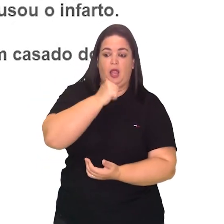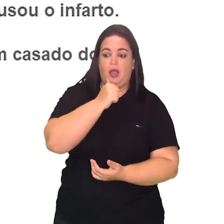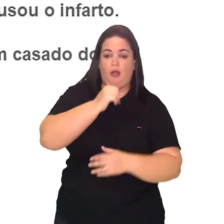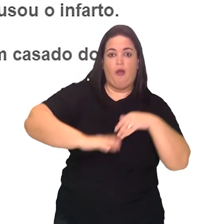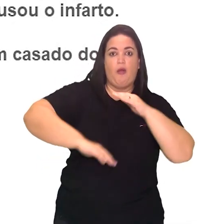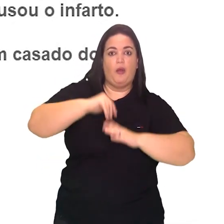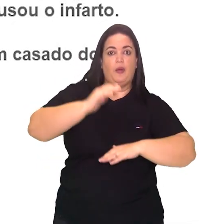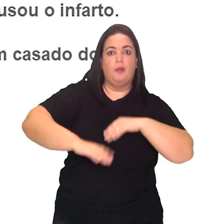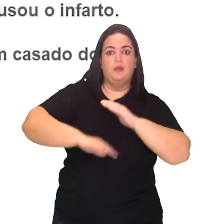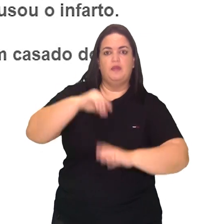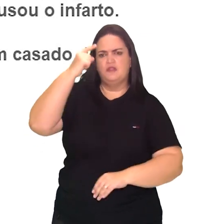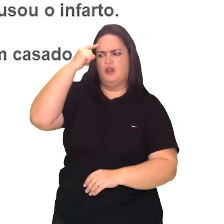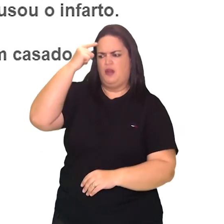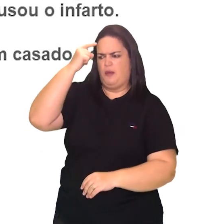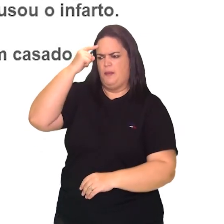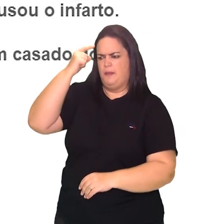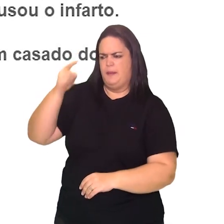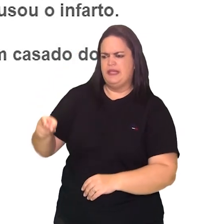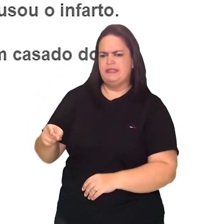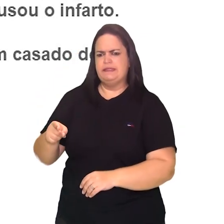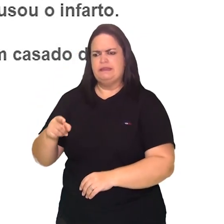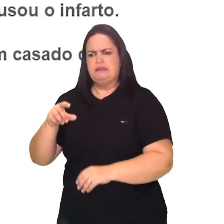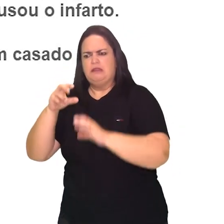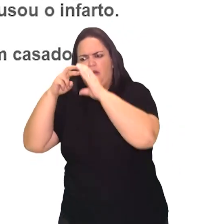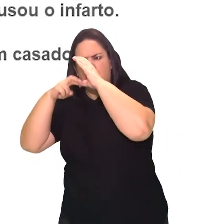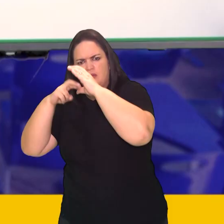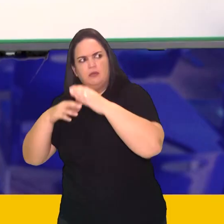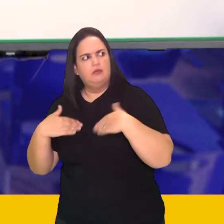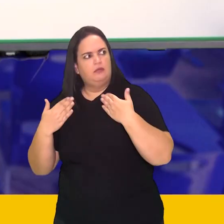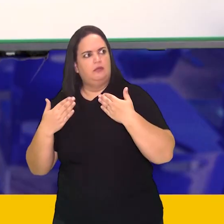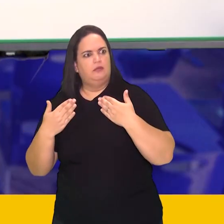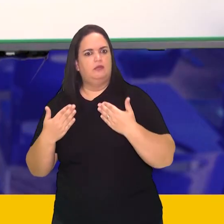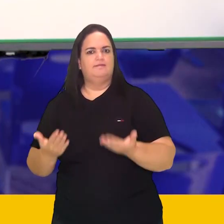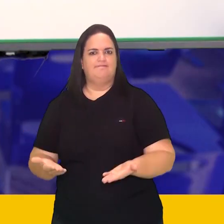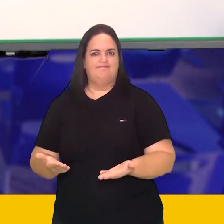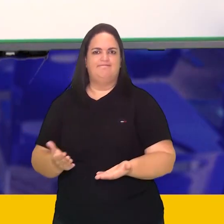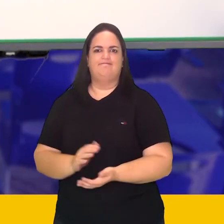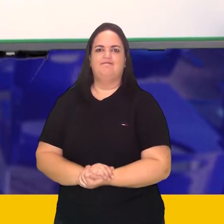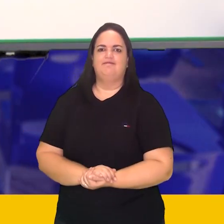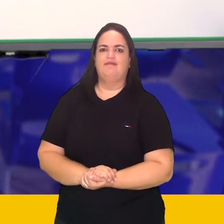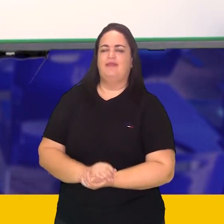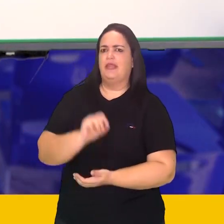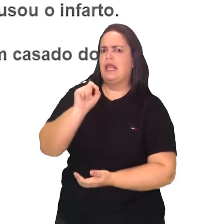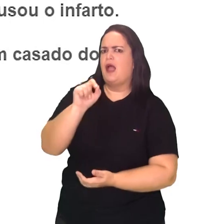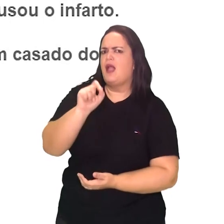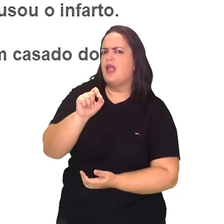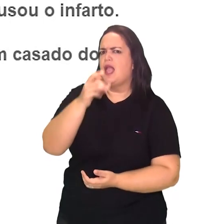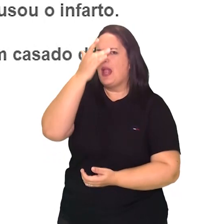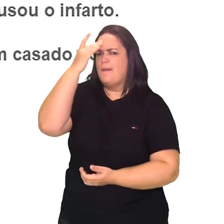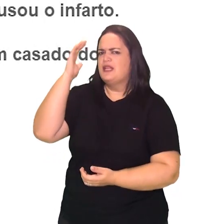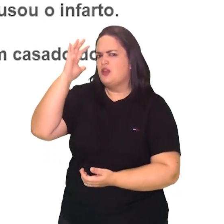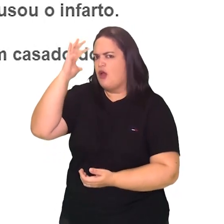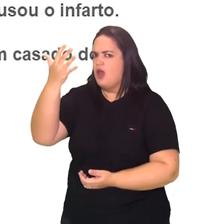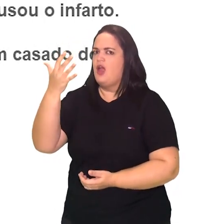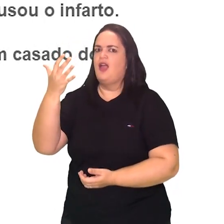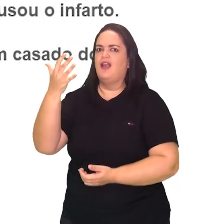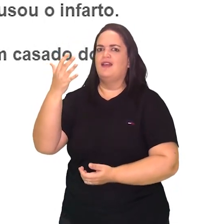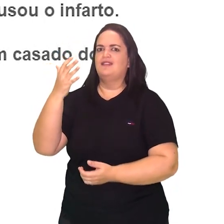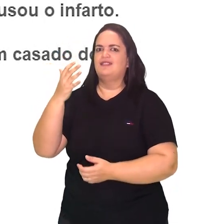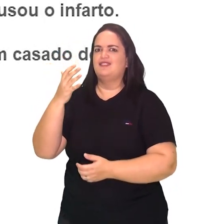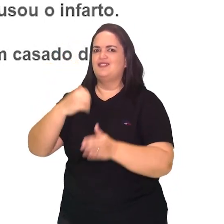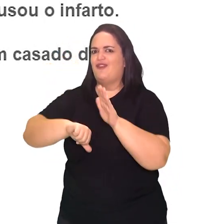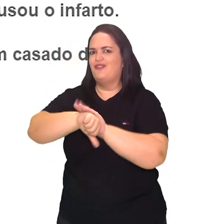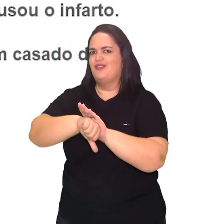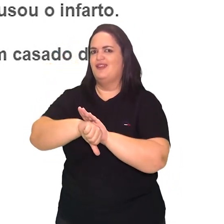surpreende. E isso é a nossa deixa para resolver a questão 6. Quem é que resolve o crime? A especialista Melissa